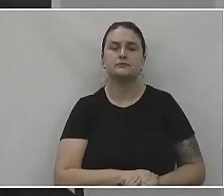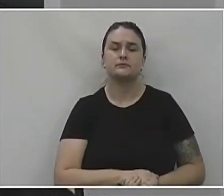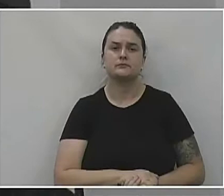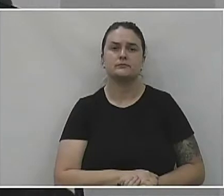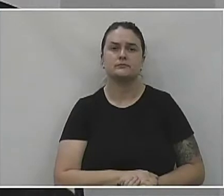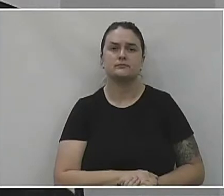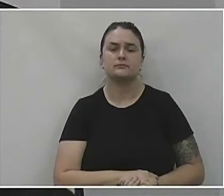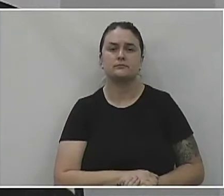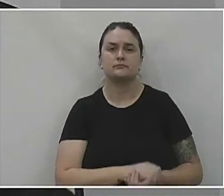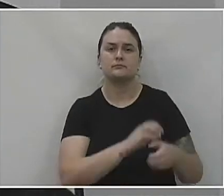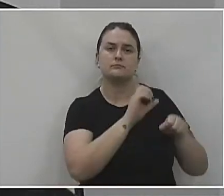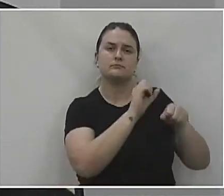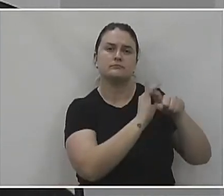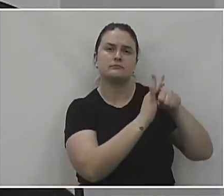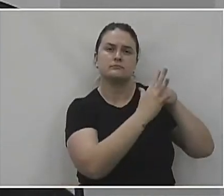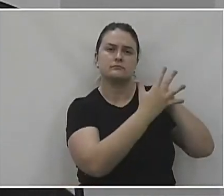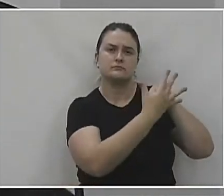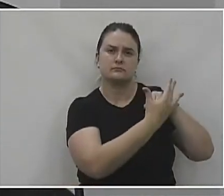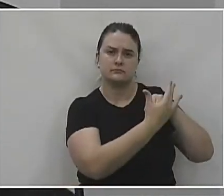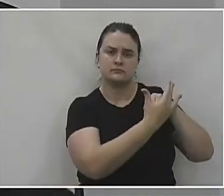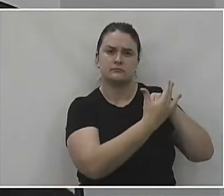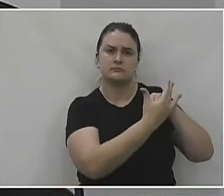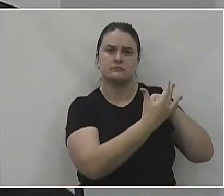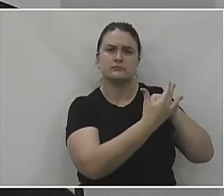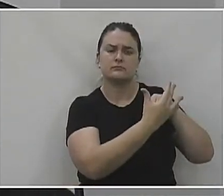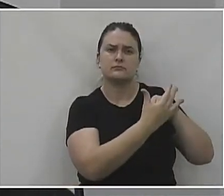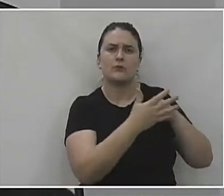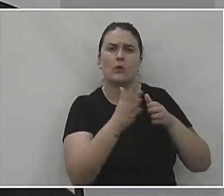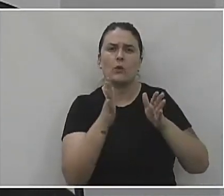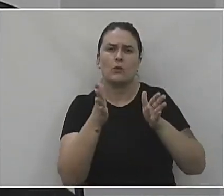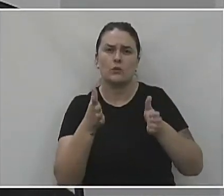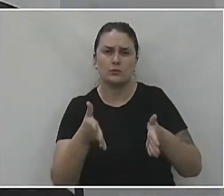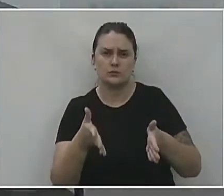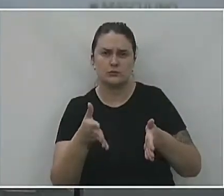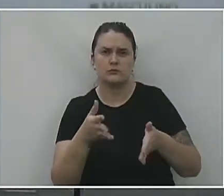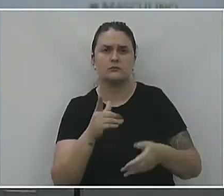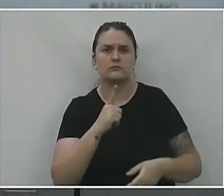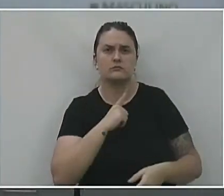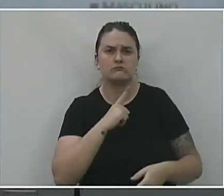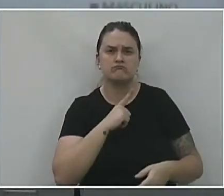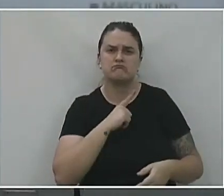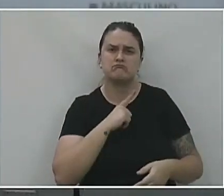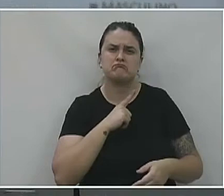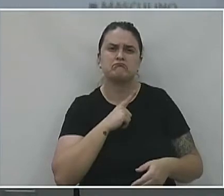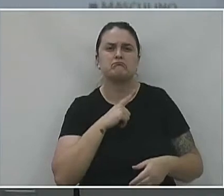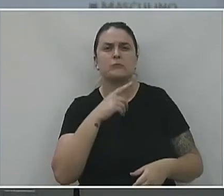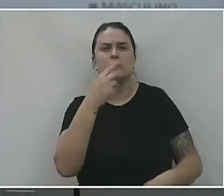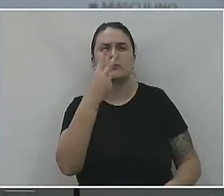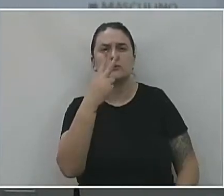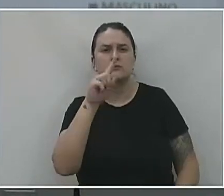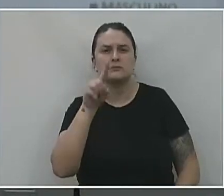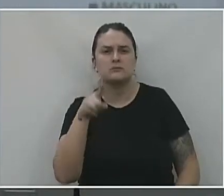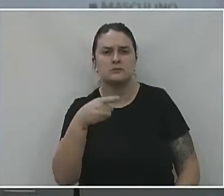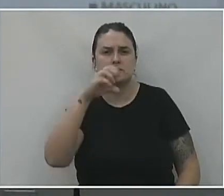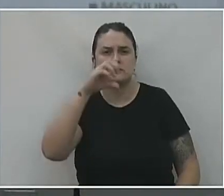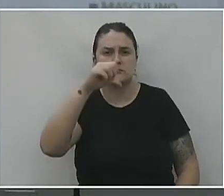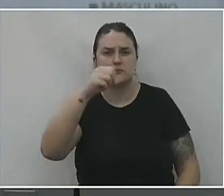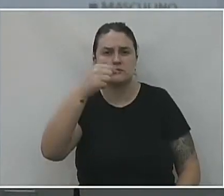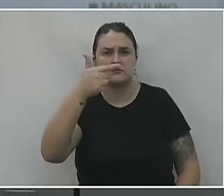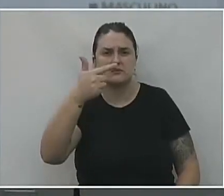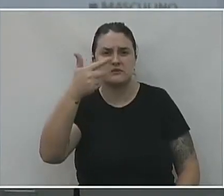Covid-19. Hoje nós temos um total de 2.923